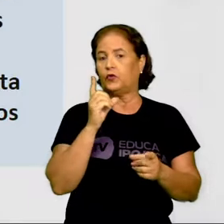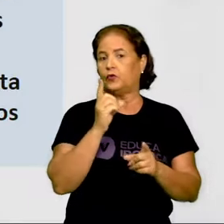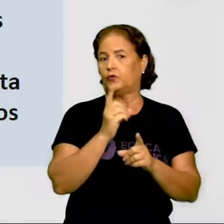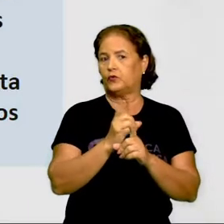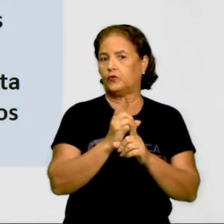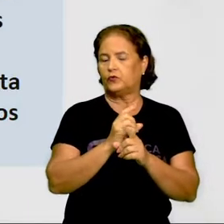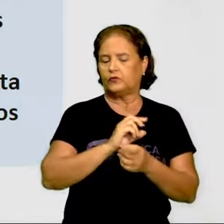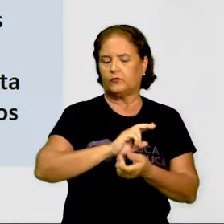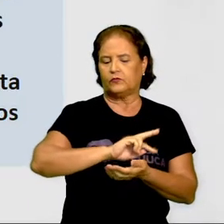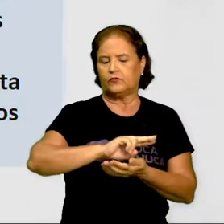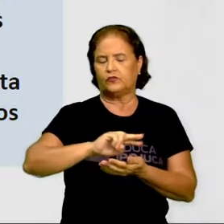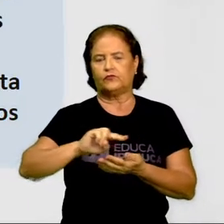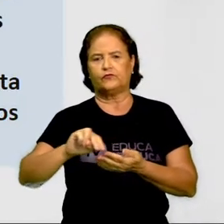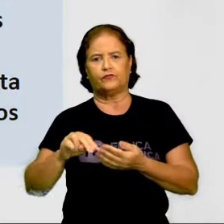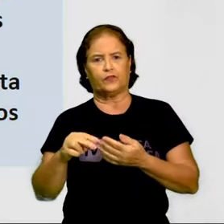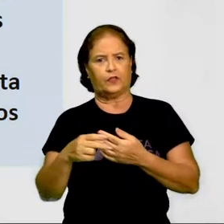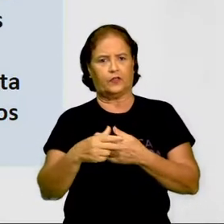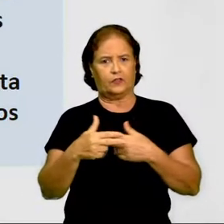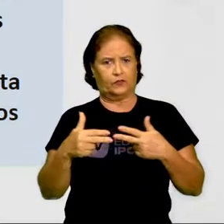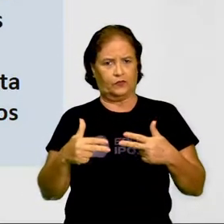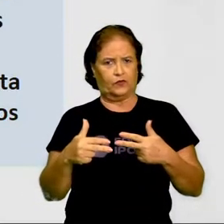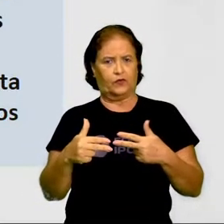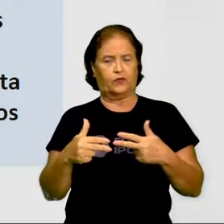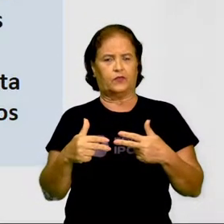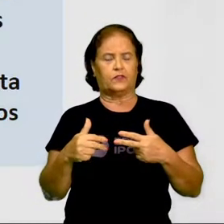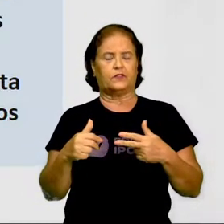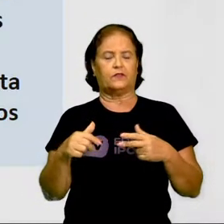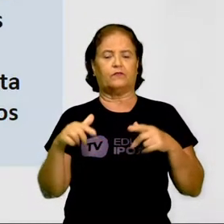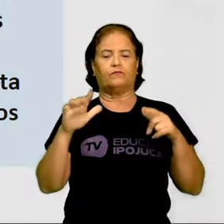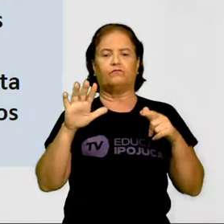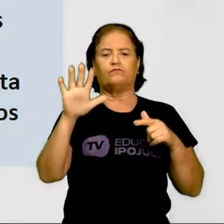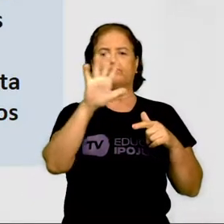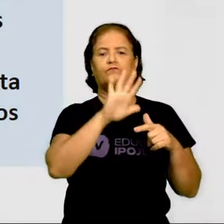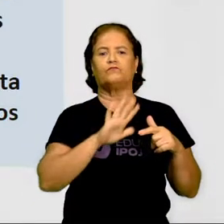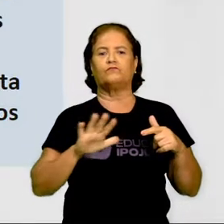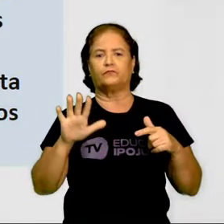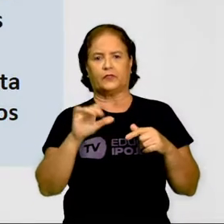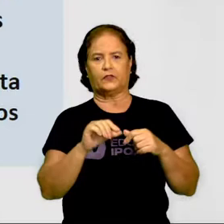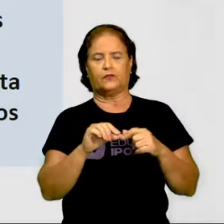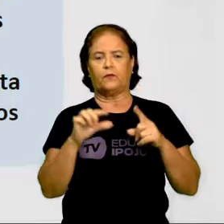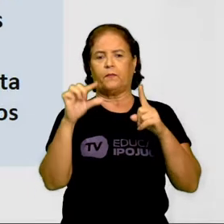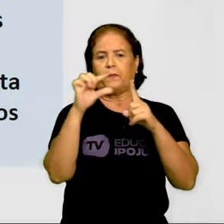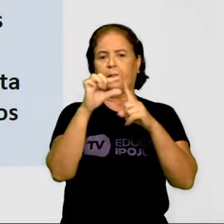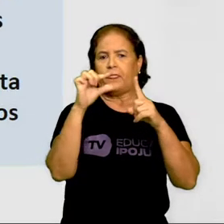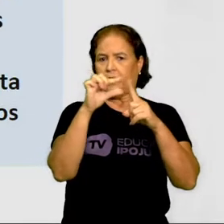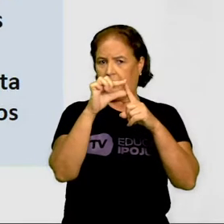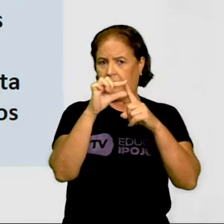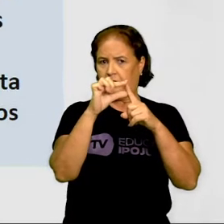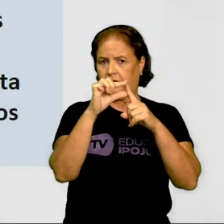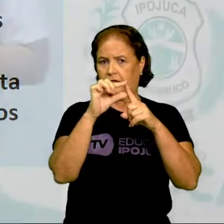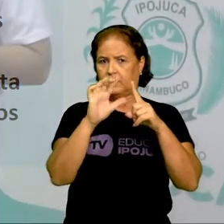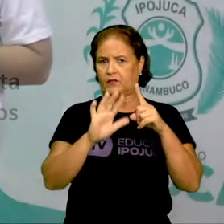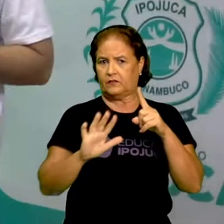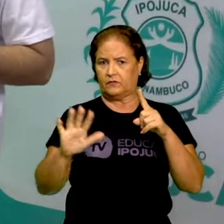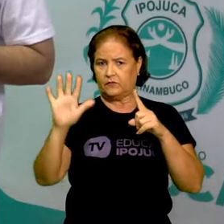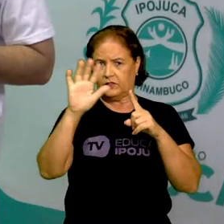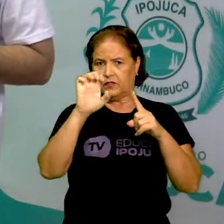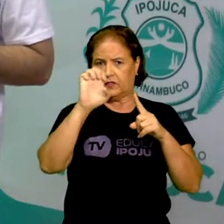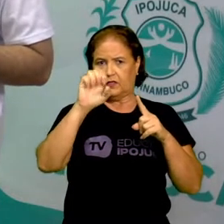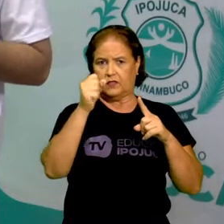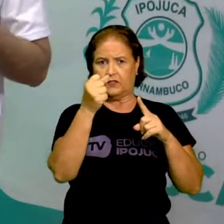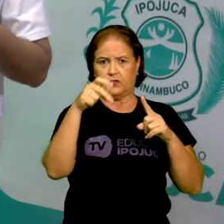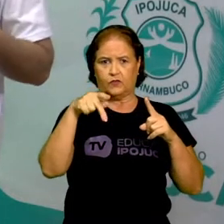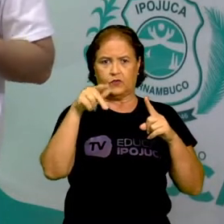coisas no espaço, não é isso? Então a palavra espaço, ela pode ter muitos significados,